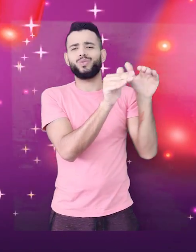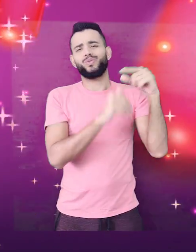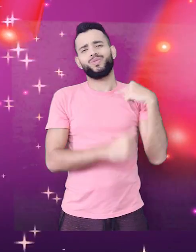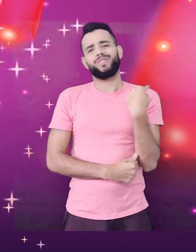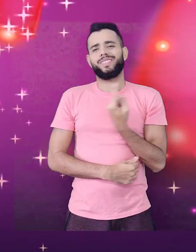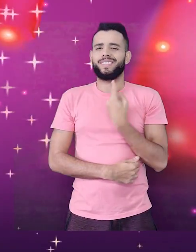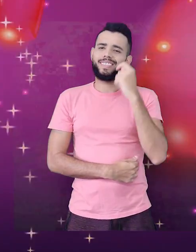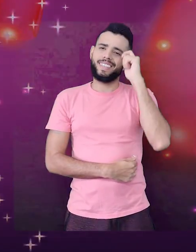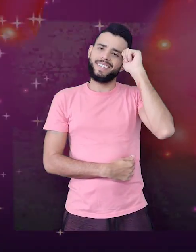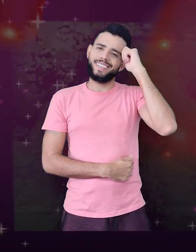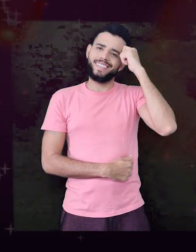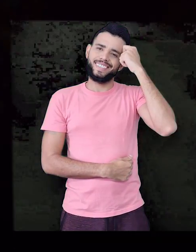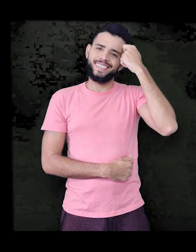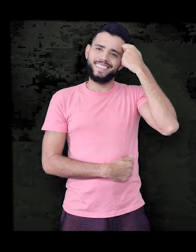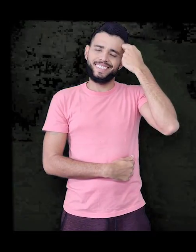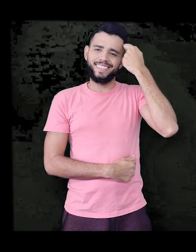neguinho